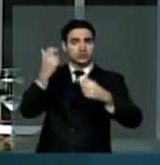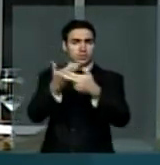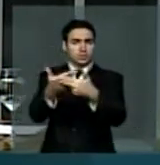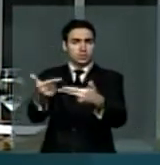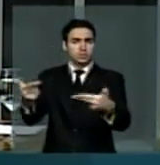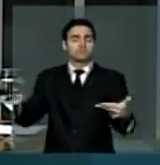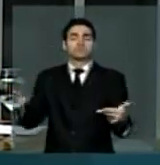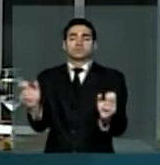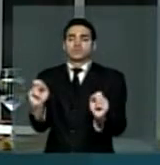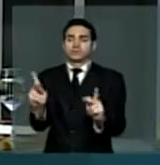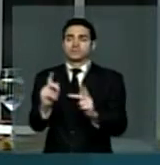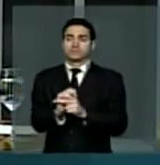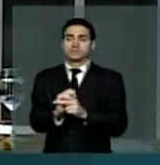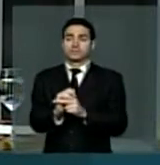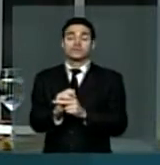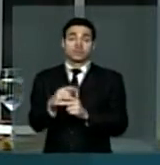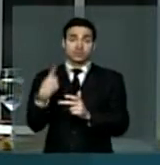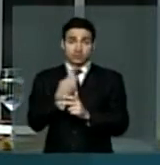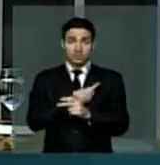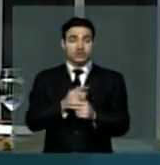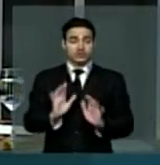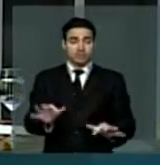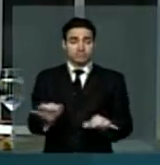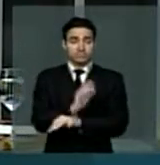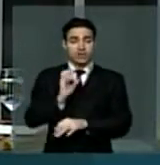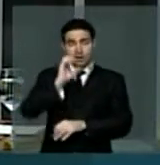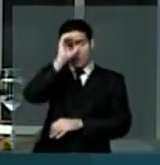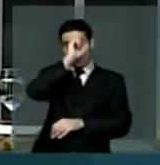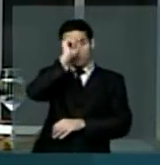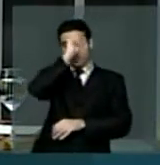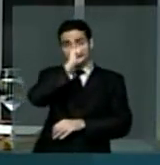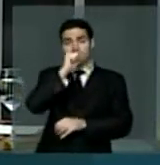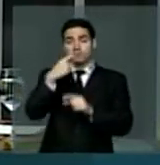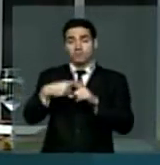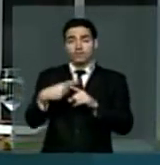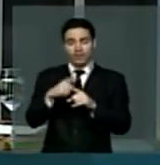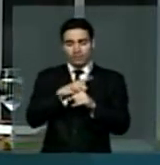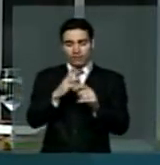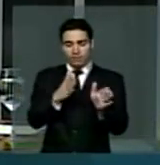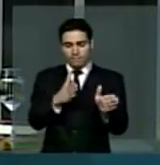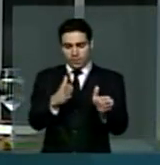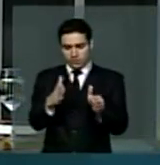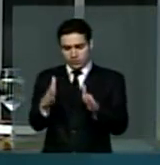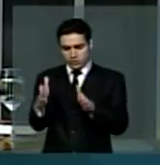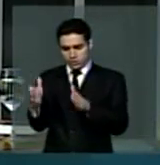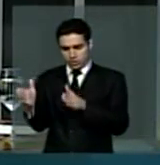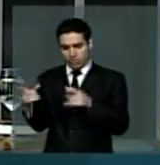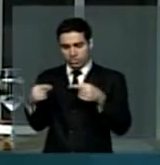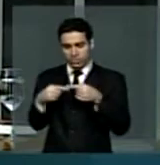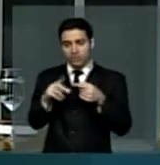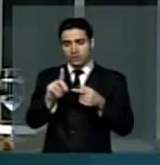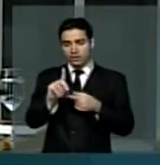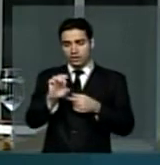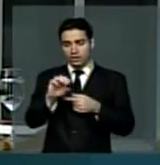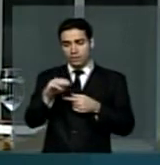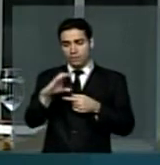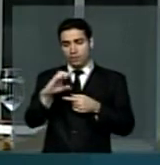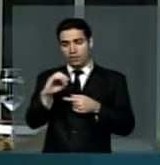também nós aprenderemos a lição de que esse processo democrático no país